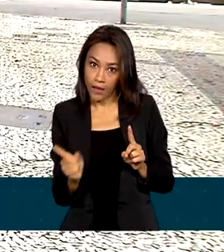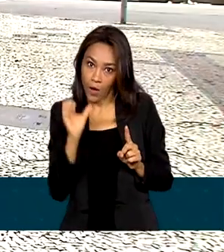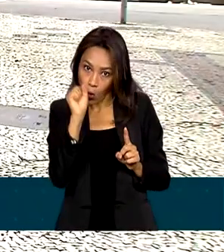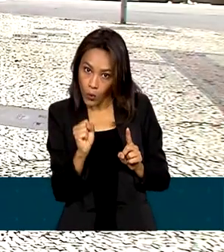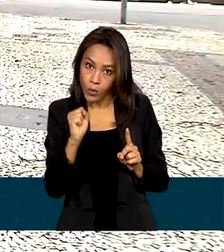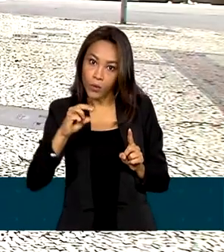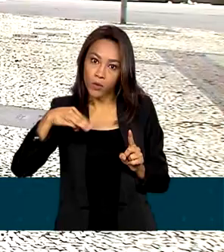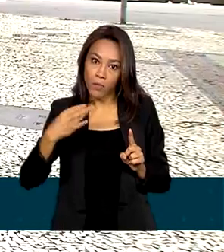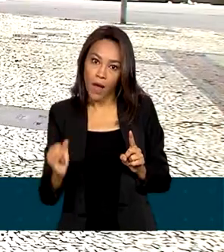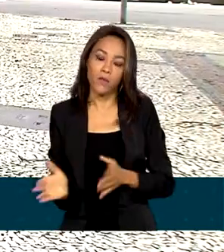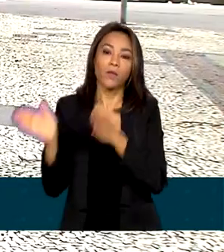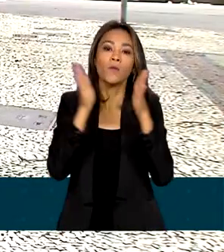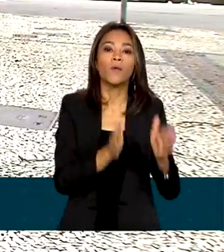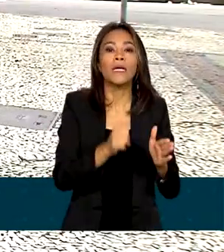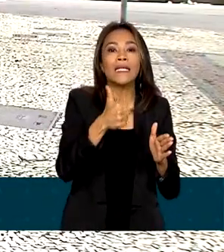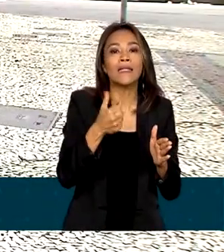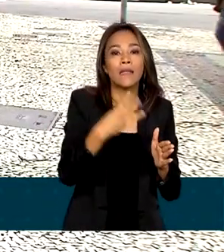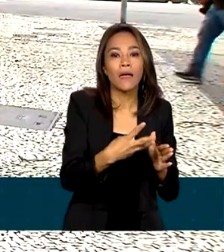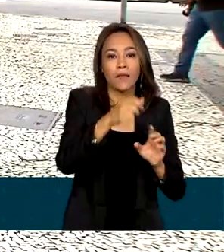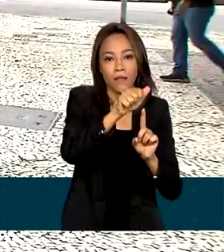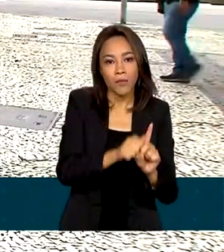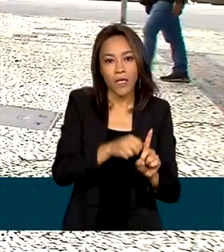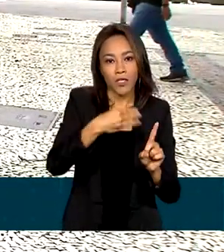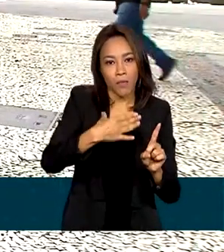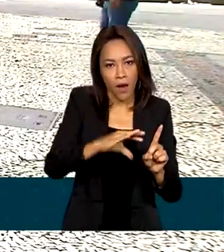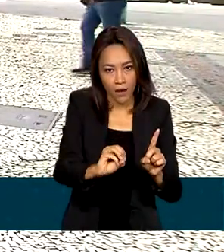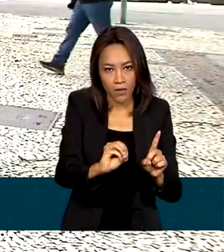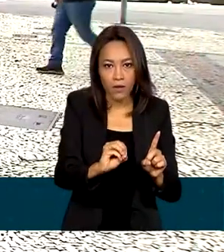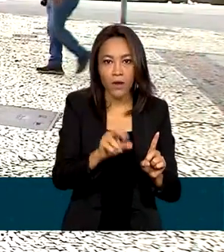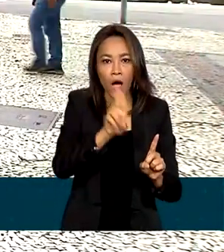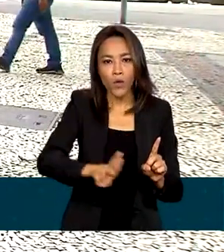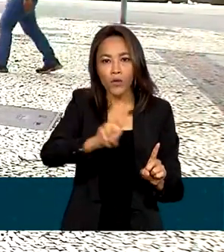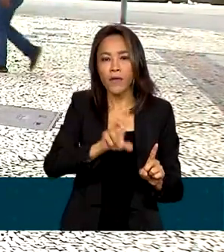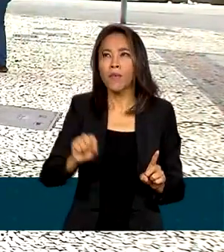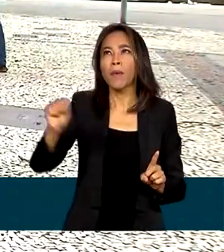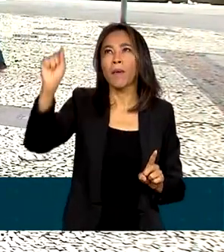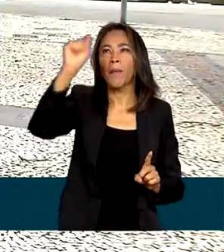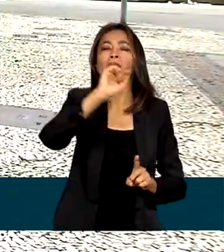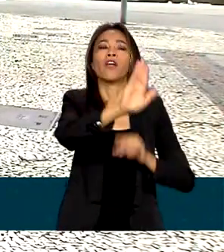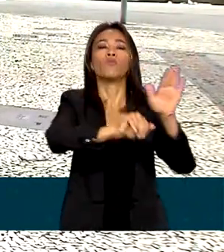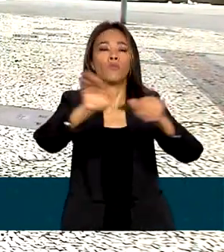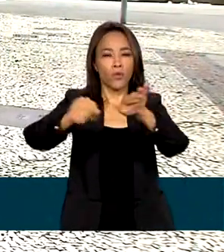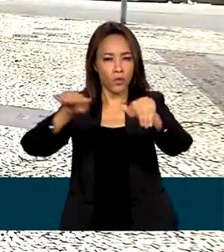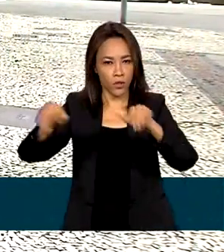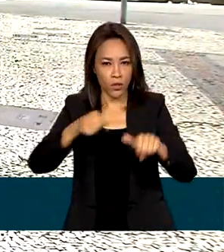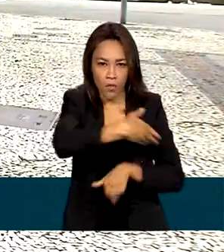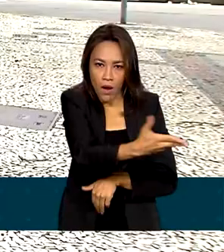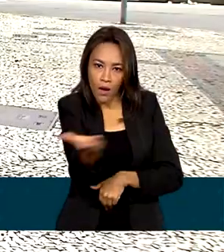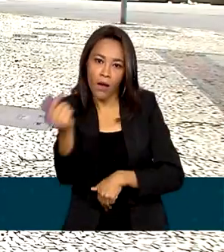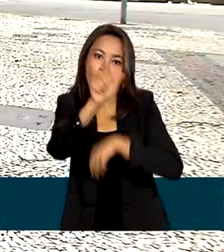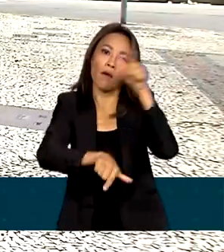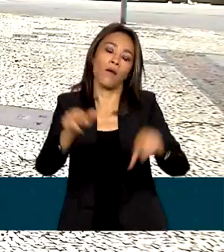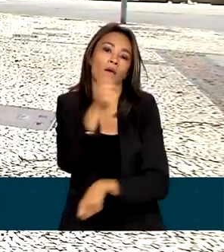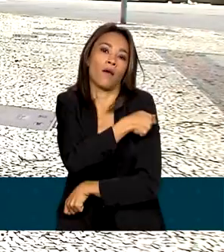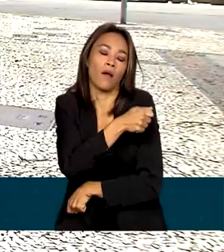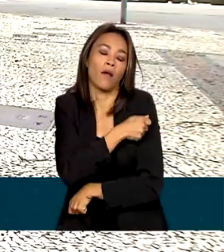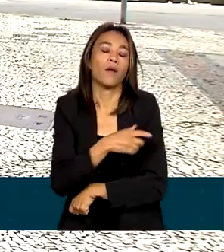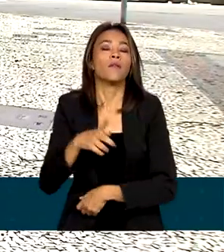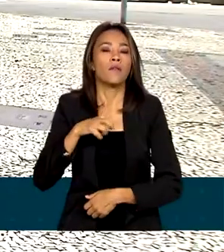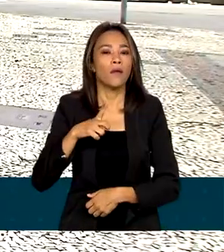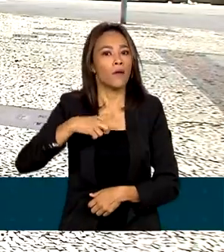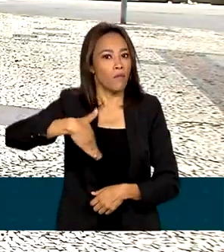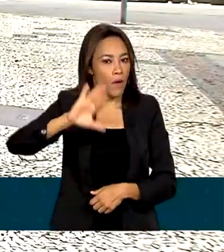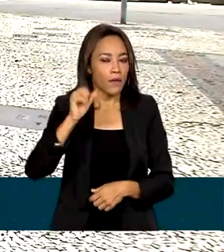a partir do dia 13 de março, as universidades devem fazer a convocação dos estudantes. Há mais de 220 mil